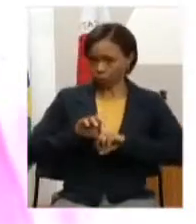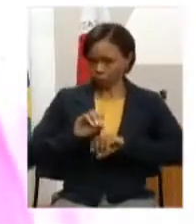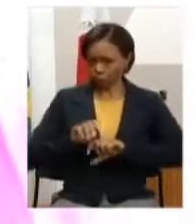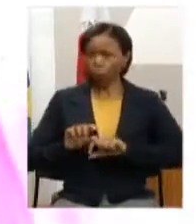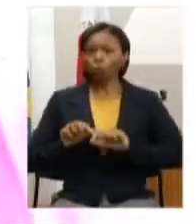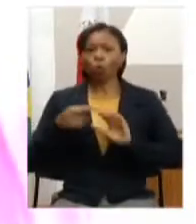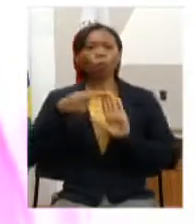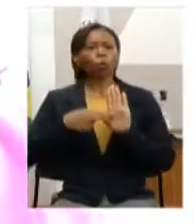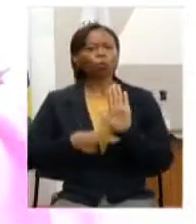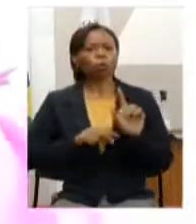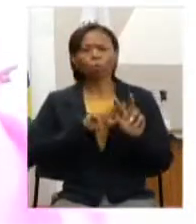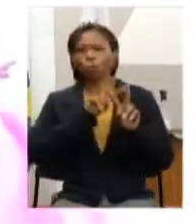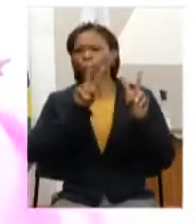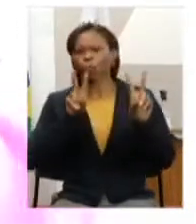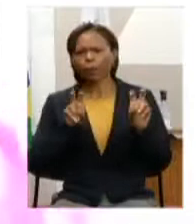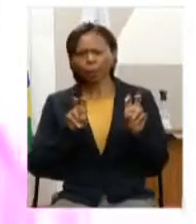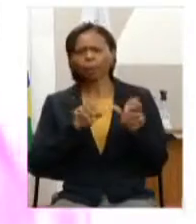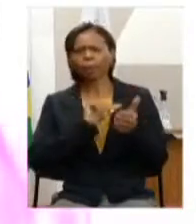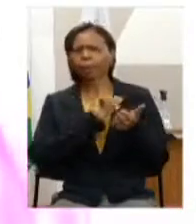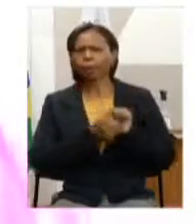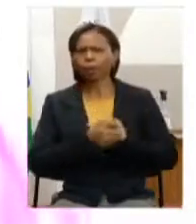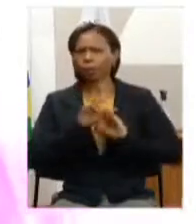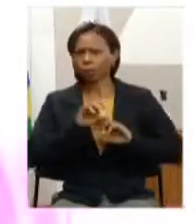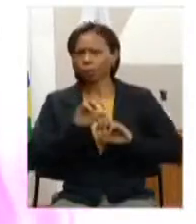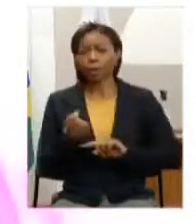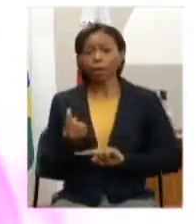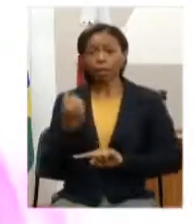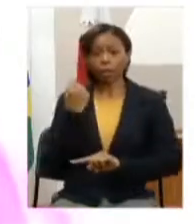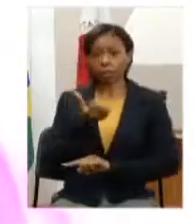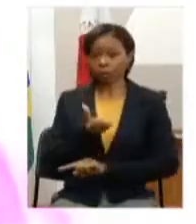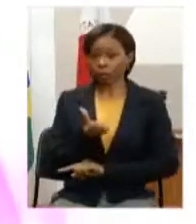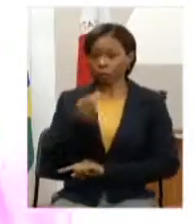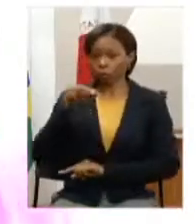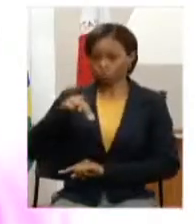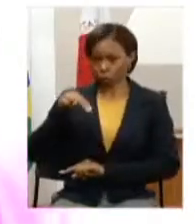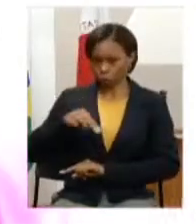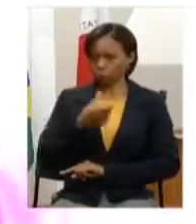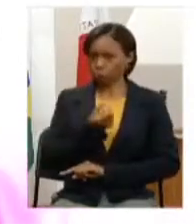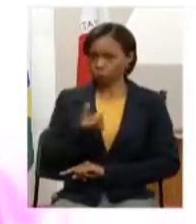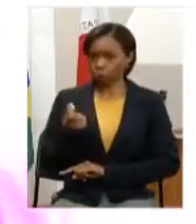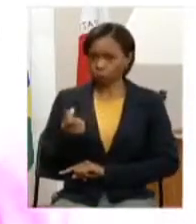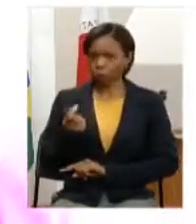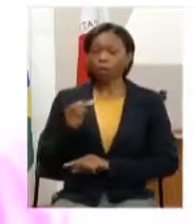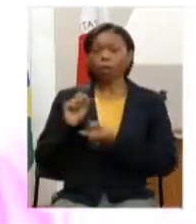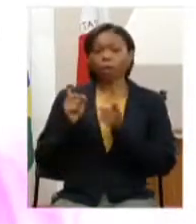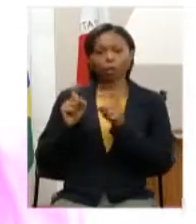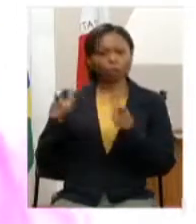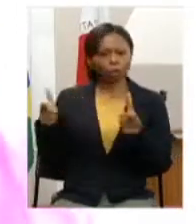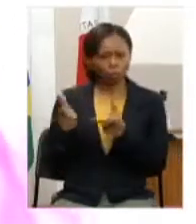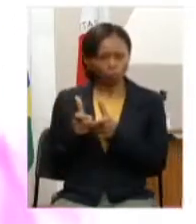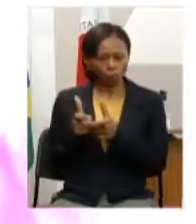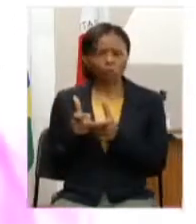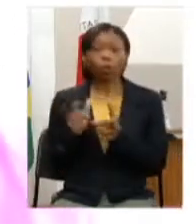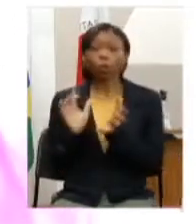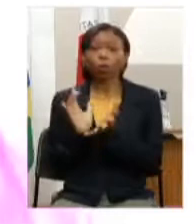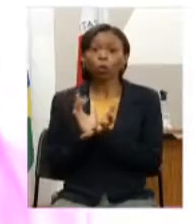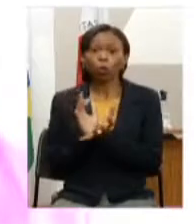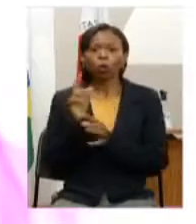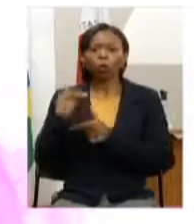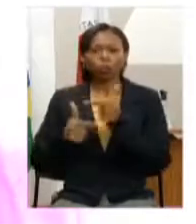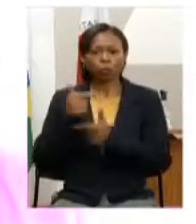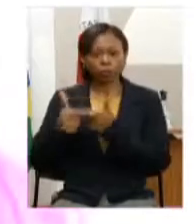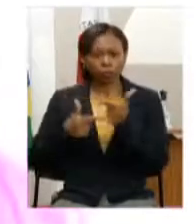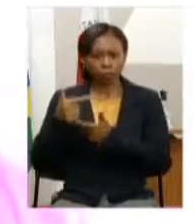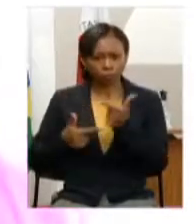o tema educação e esporte foi debatido no dia 6 de novembro de 2020 em reunião remota o grupo de trabalho contou com a